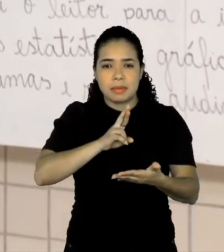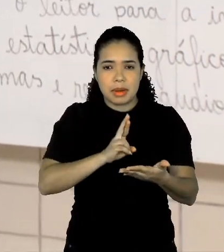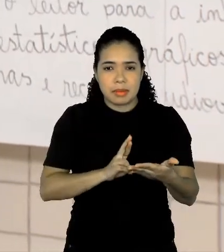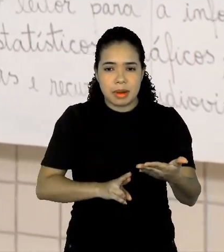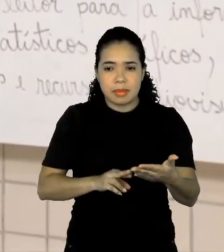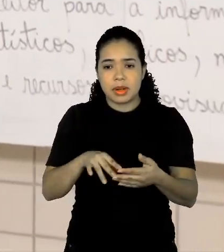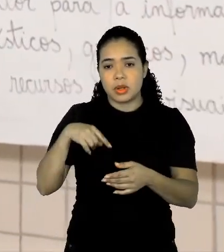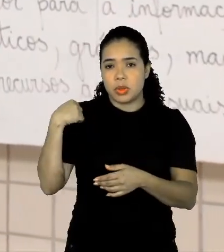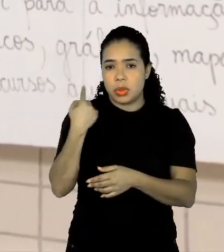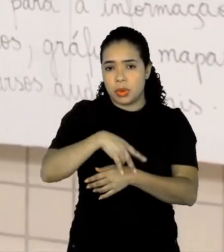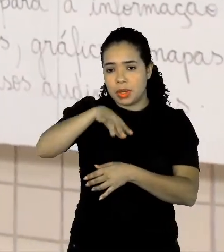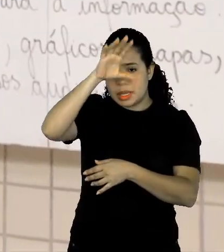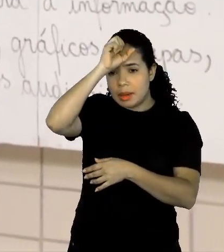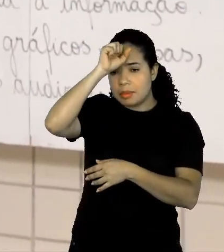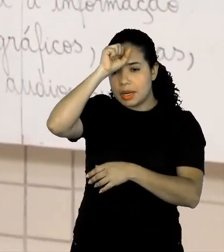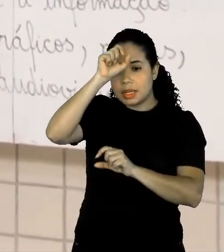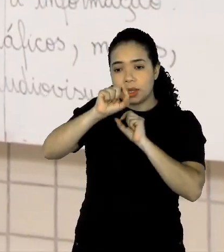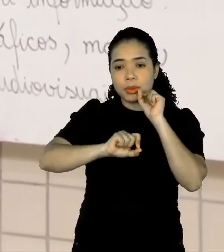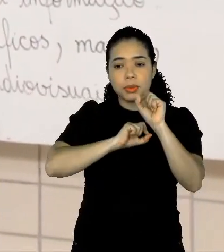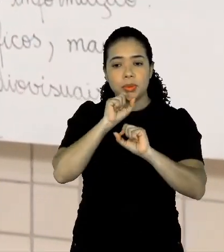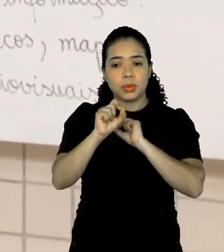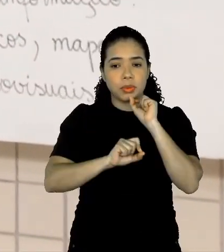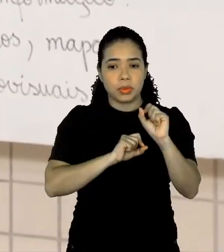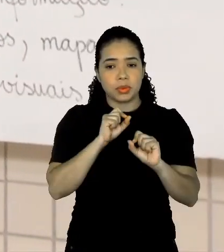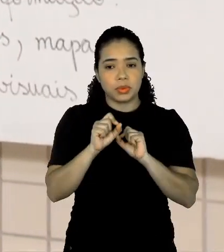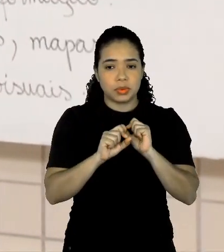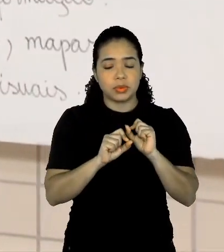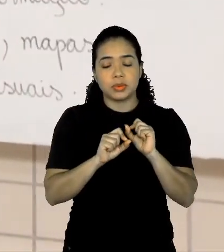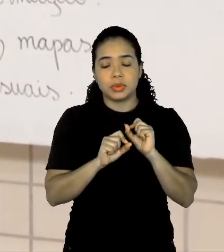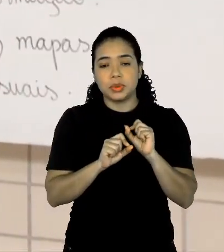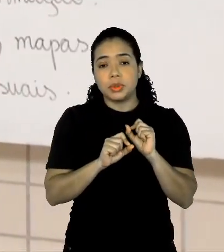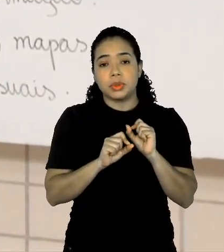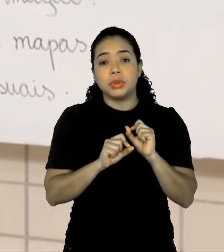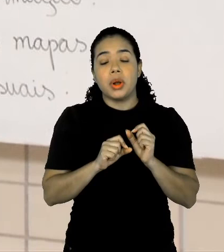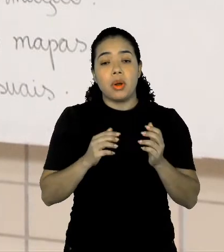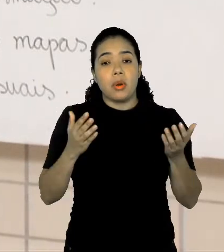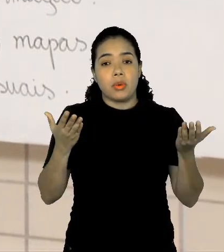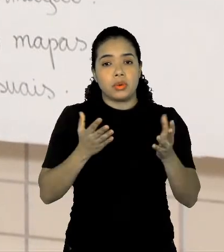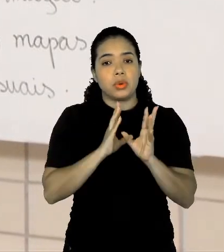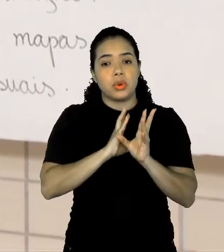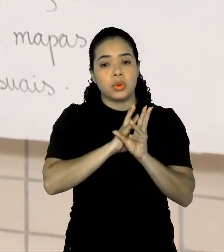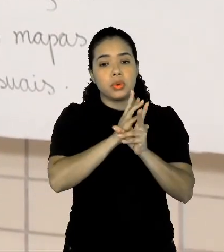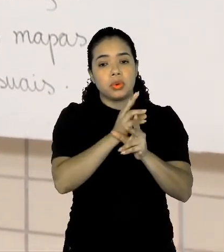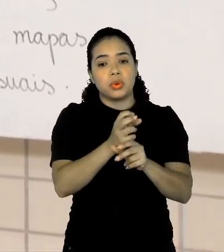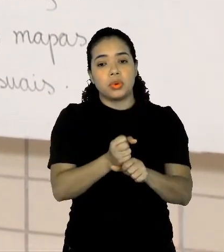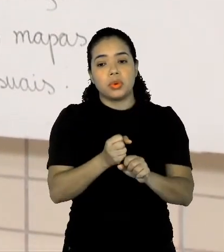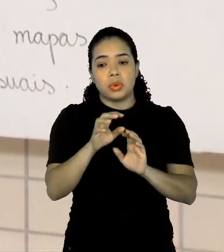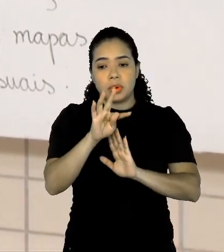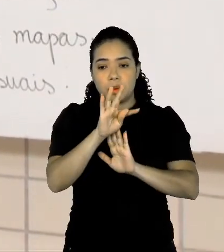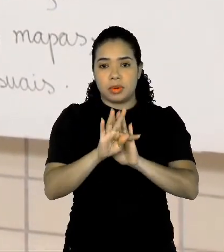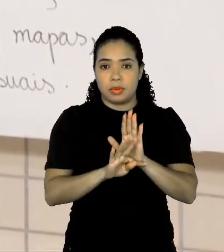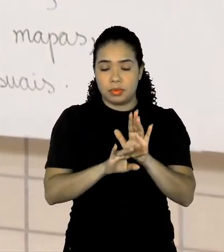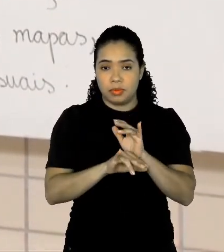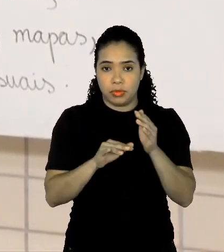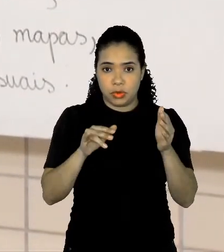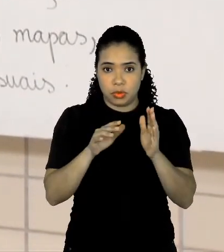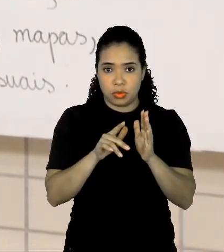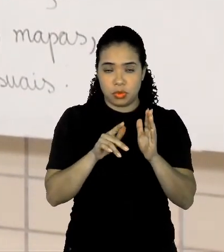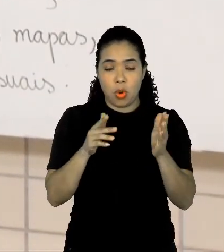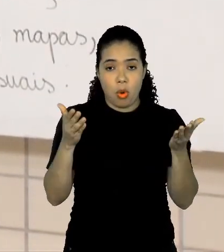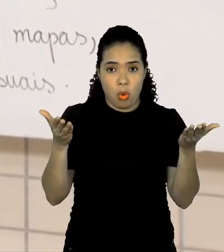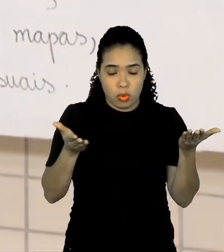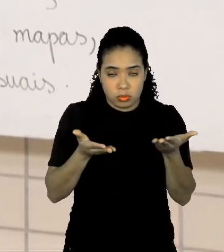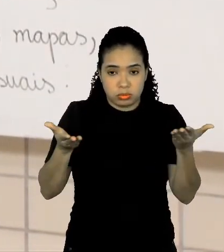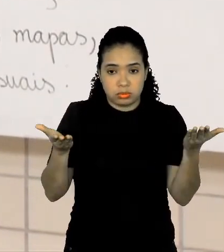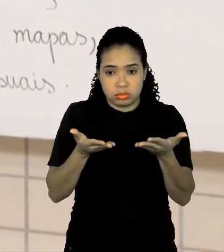o quê? Olha aqui nosso mapa mental sobre o infográfico, que é um gênero textual do jornalismo contemporâneo, né? Lembra que